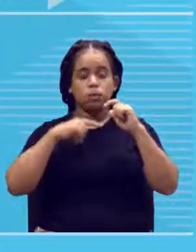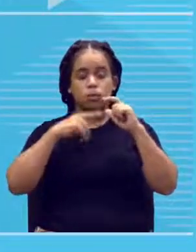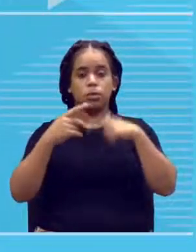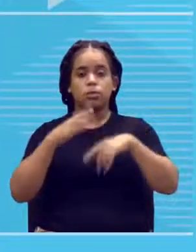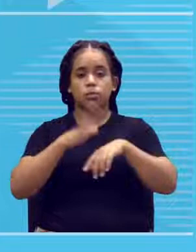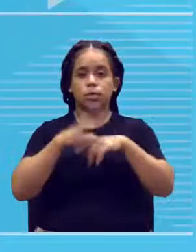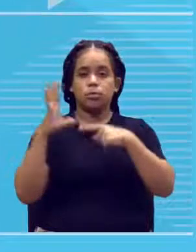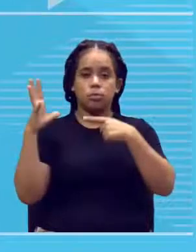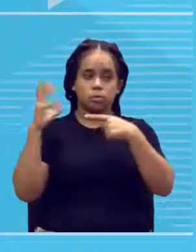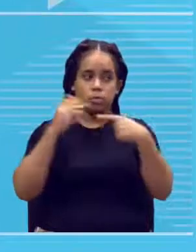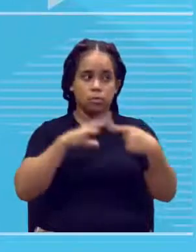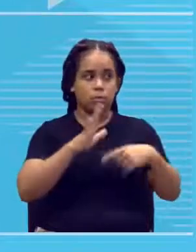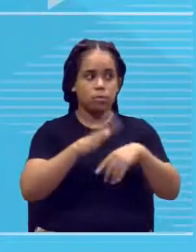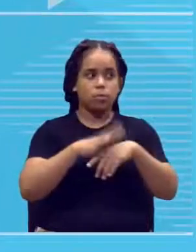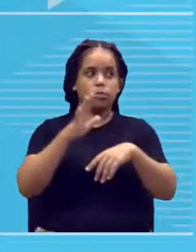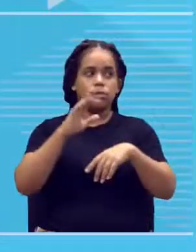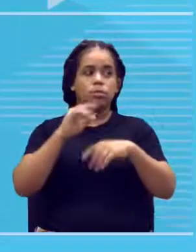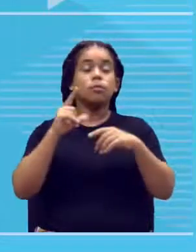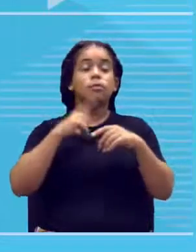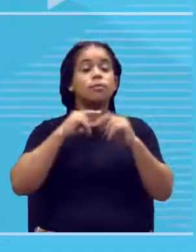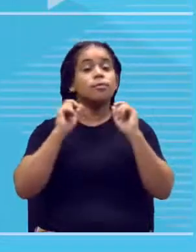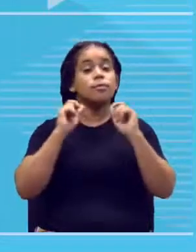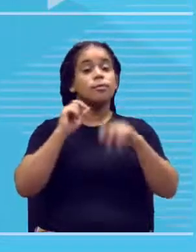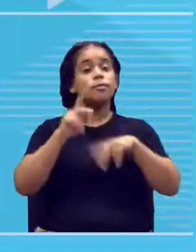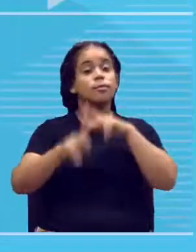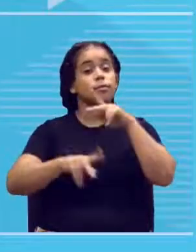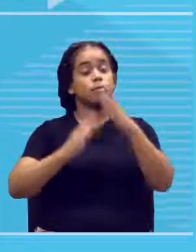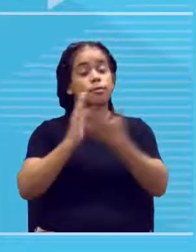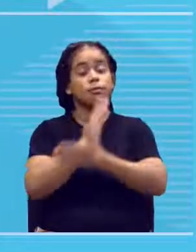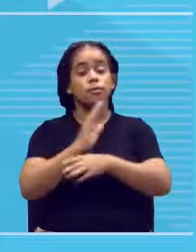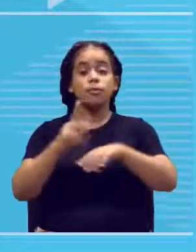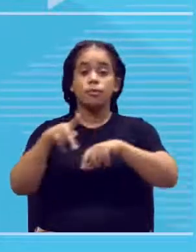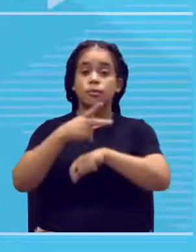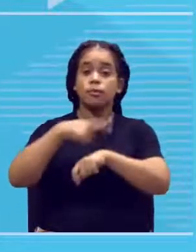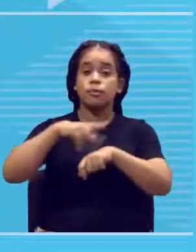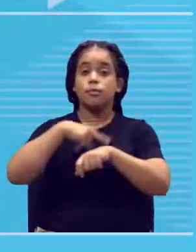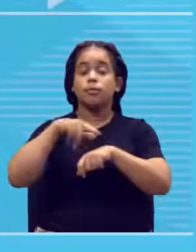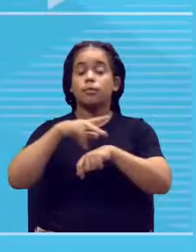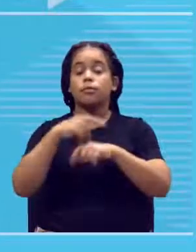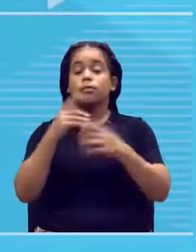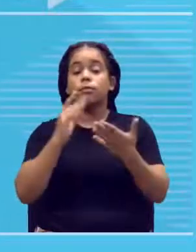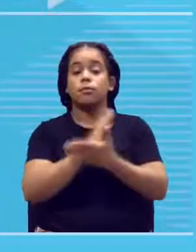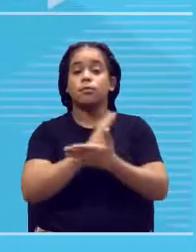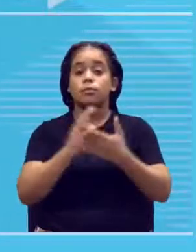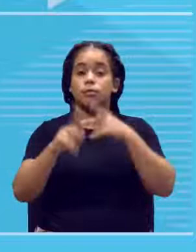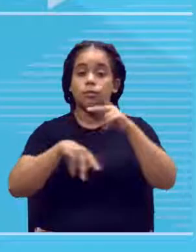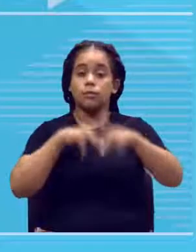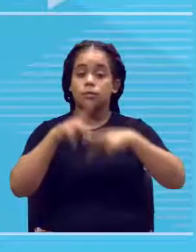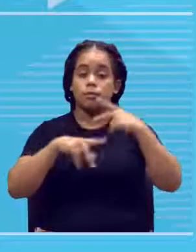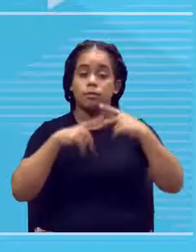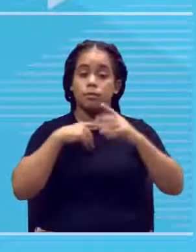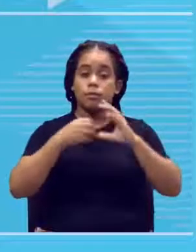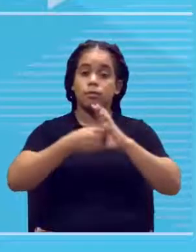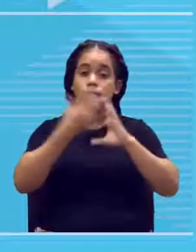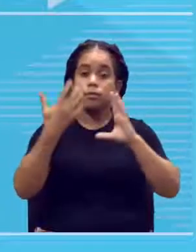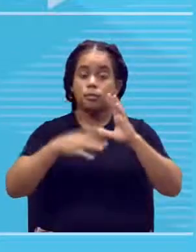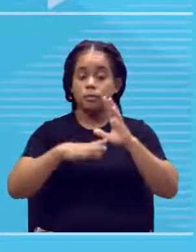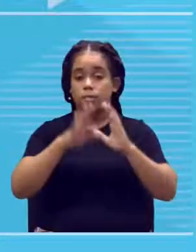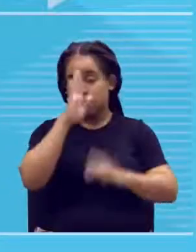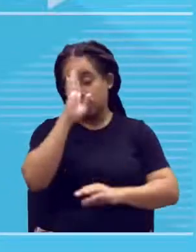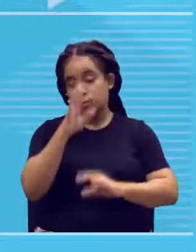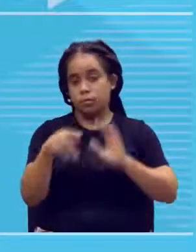alguns países, você vai ver que a boa parte da população vai ter lábio fino. Então, não é porque o dominante está